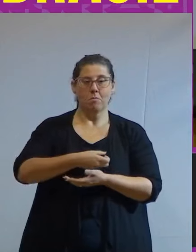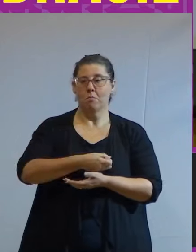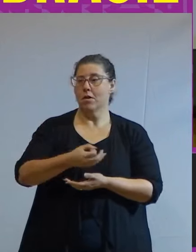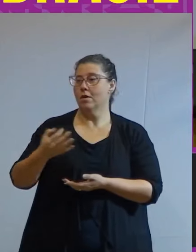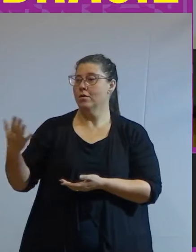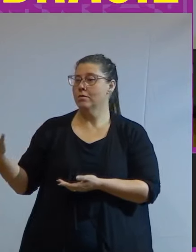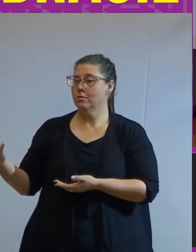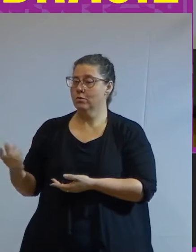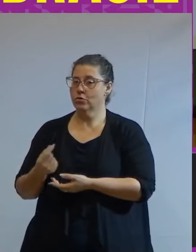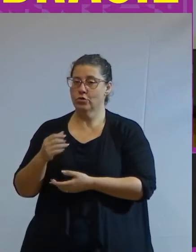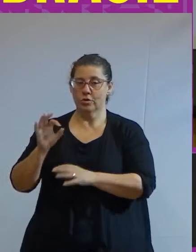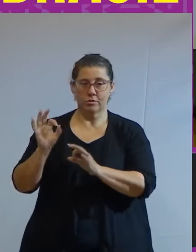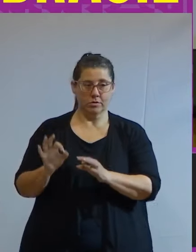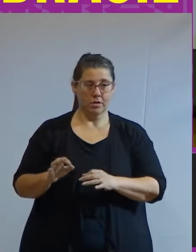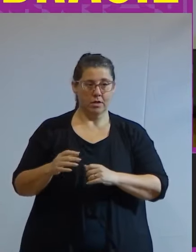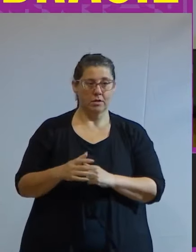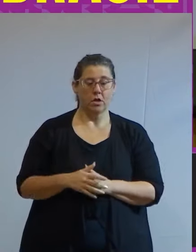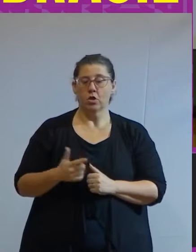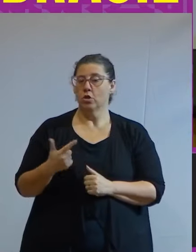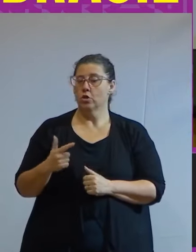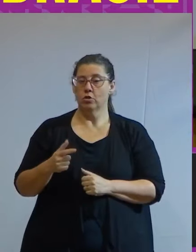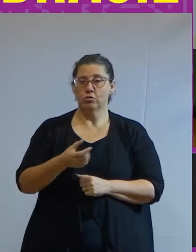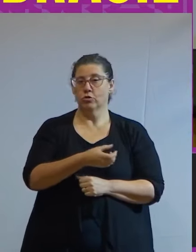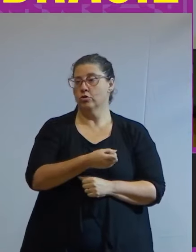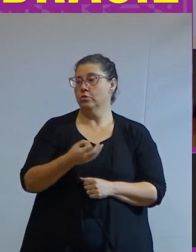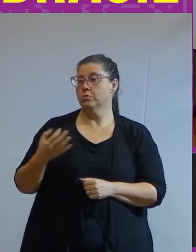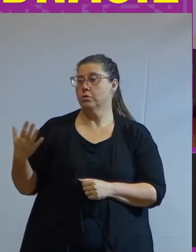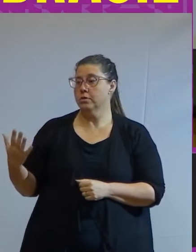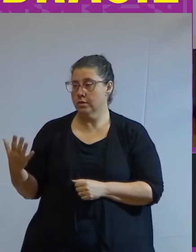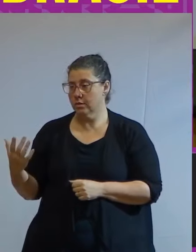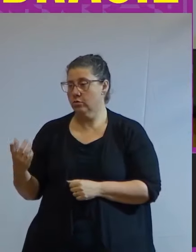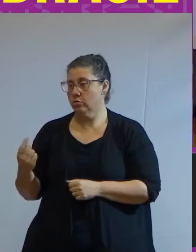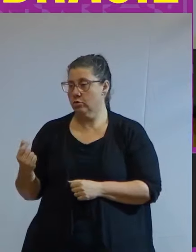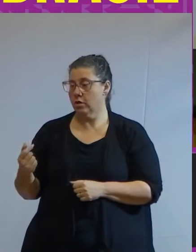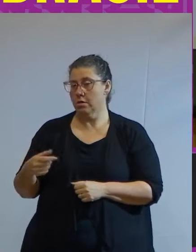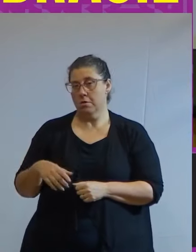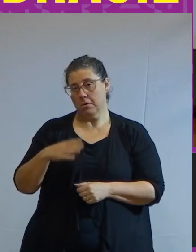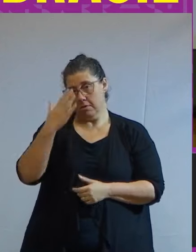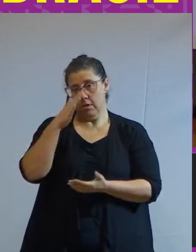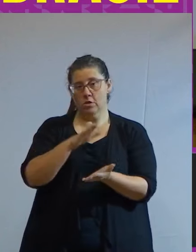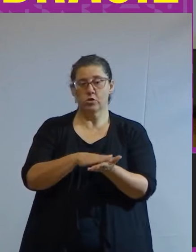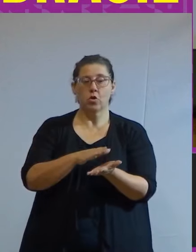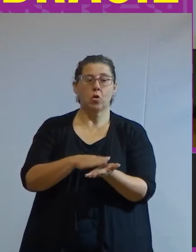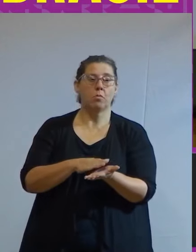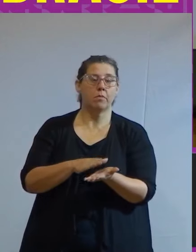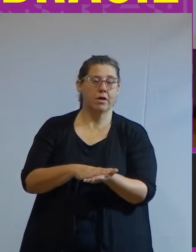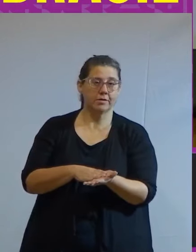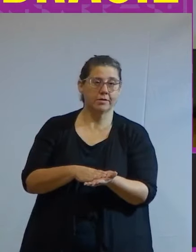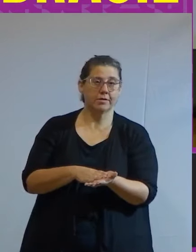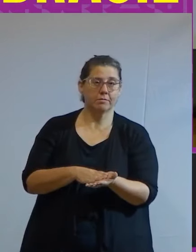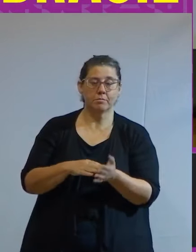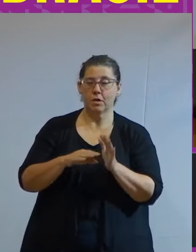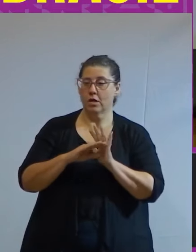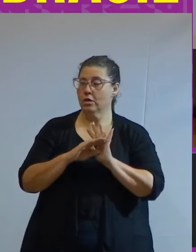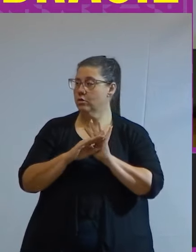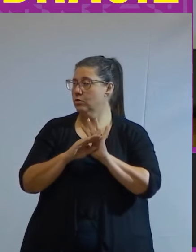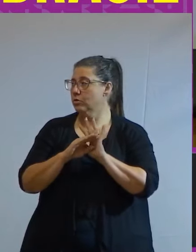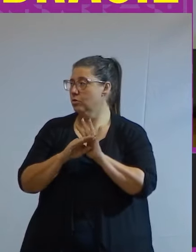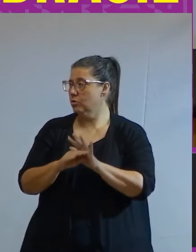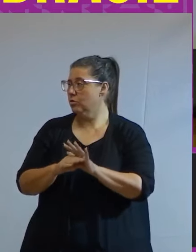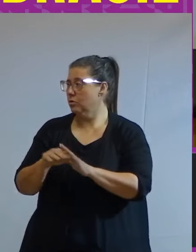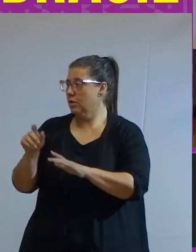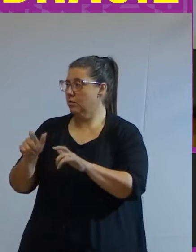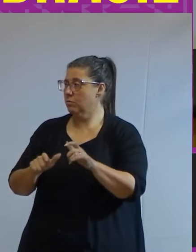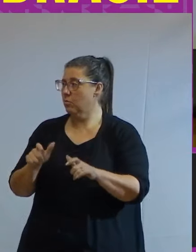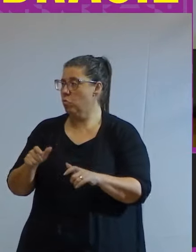renda correta não existiu essa distribuição e muito menos essa cobrança para essas pessoas de ajudarem as